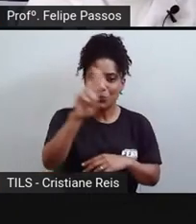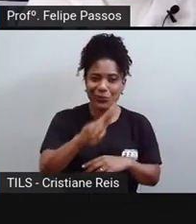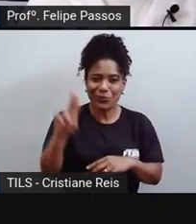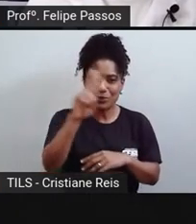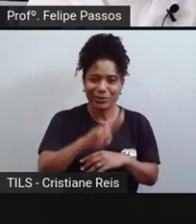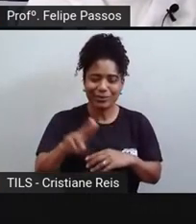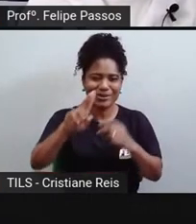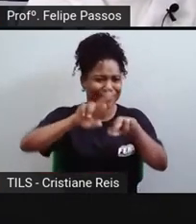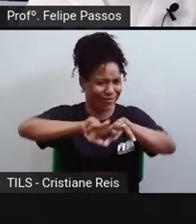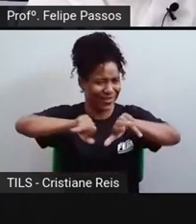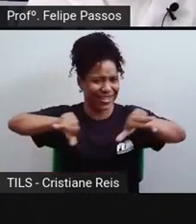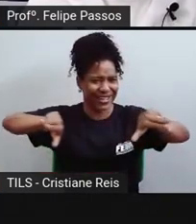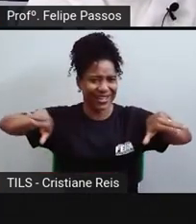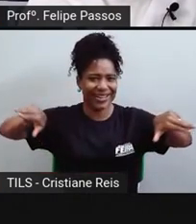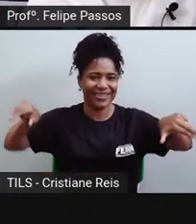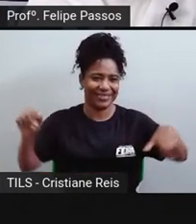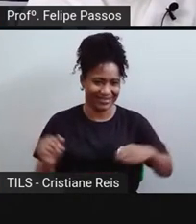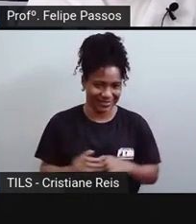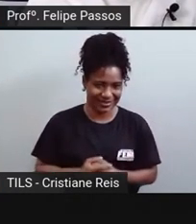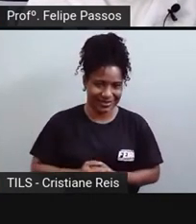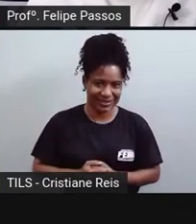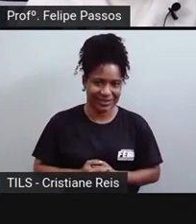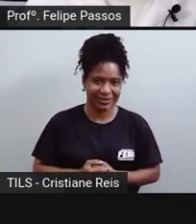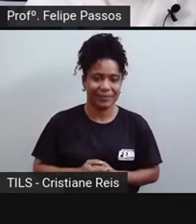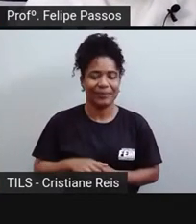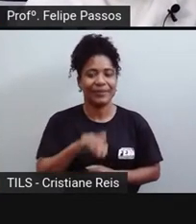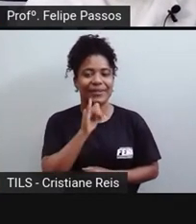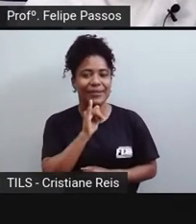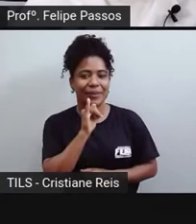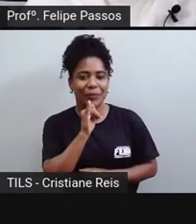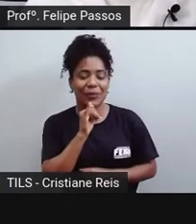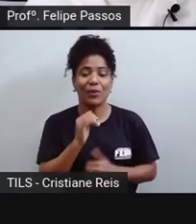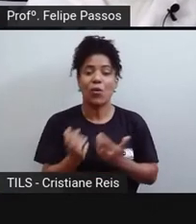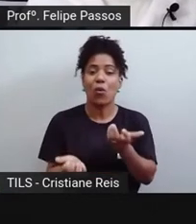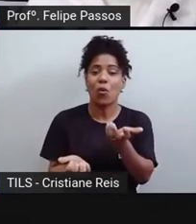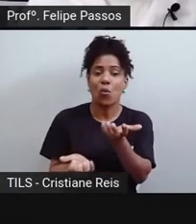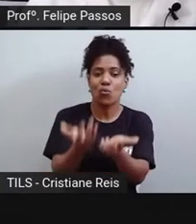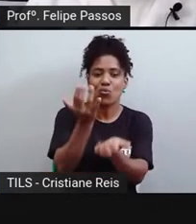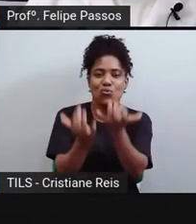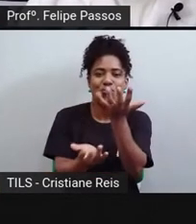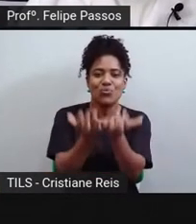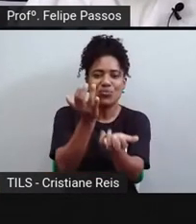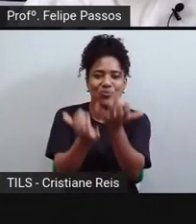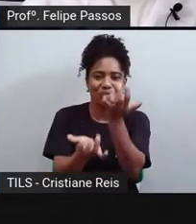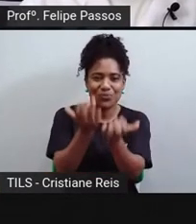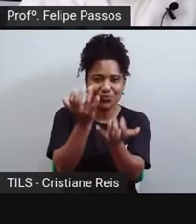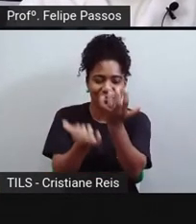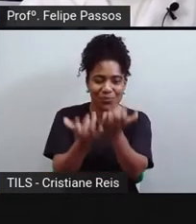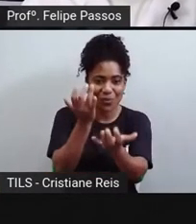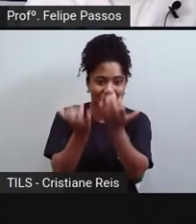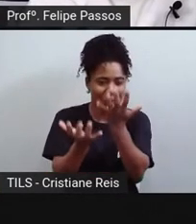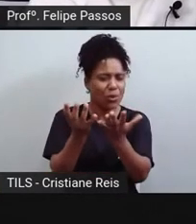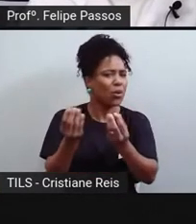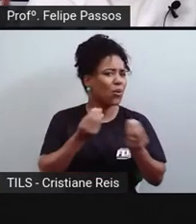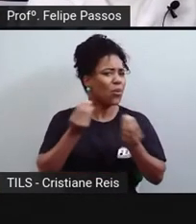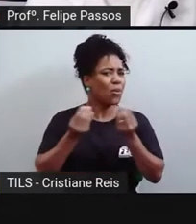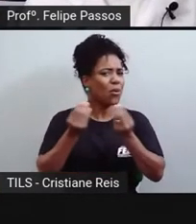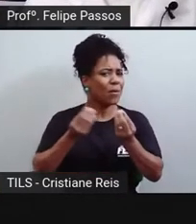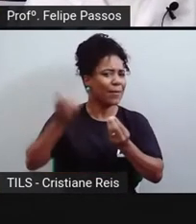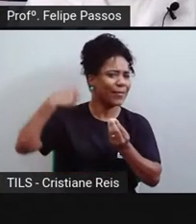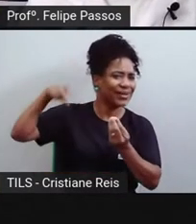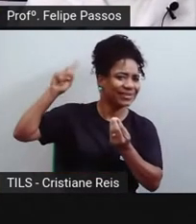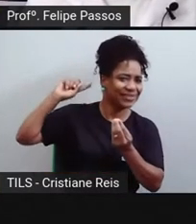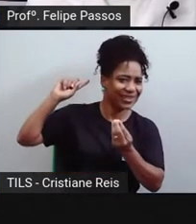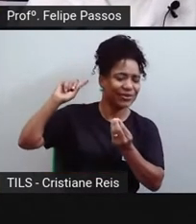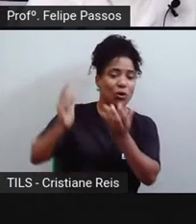energias, certo? Alguns exemplos. O fogo, como eu estava dizendo. A descoberta do fogo, na verdade,